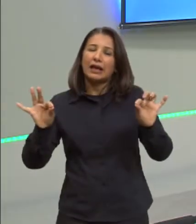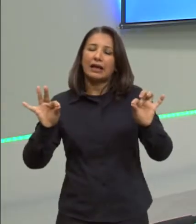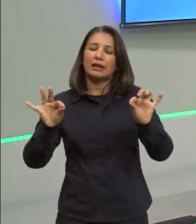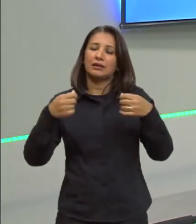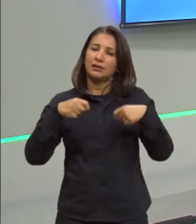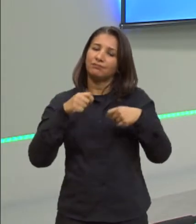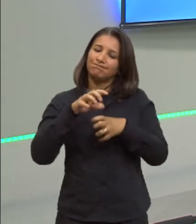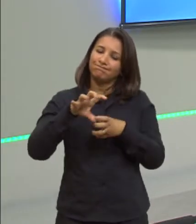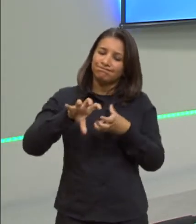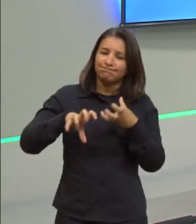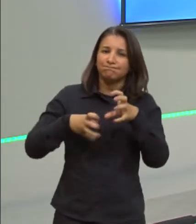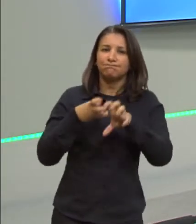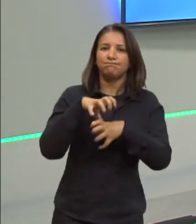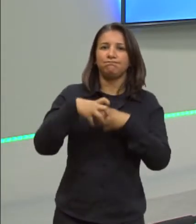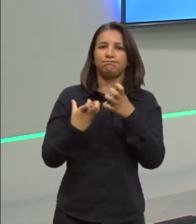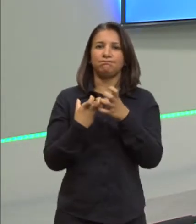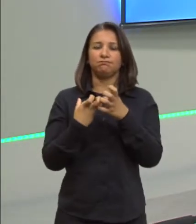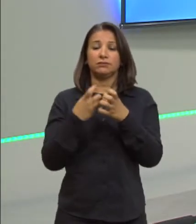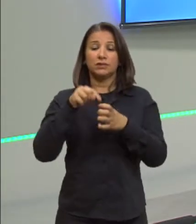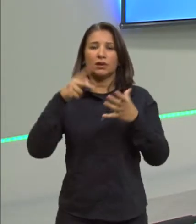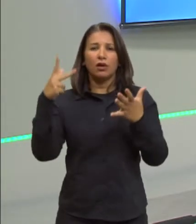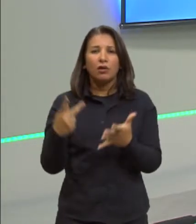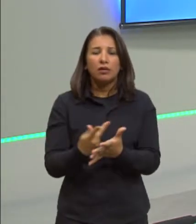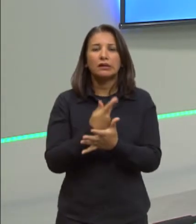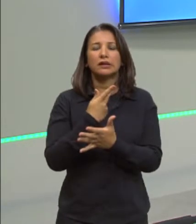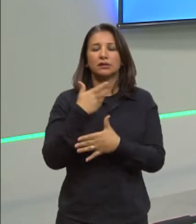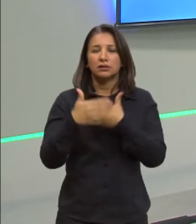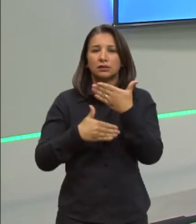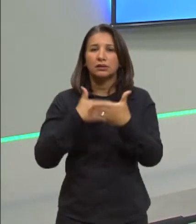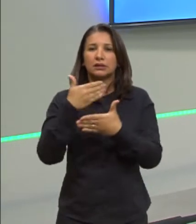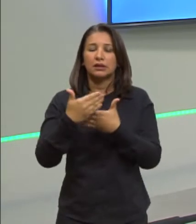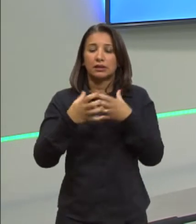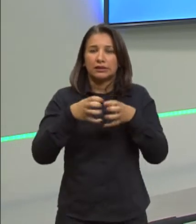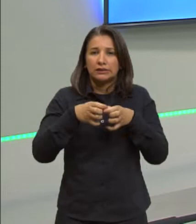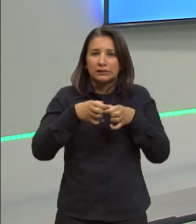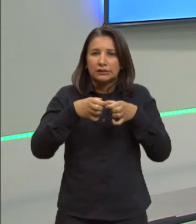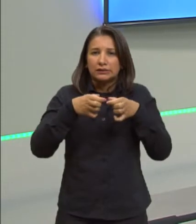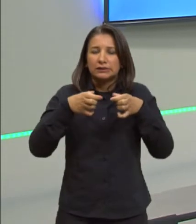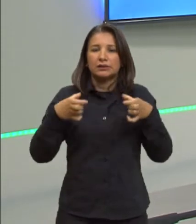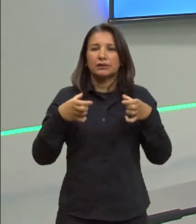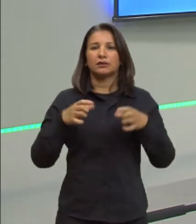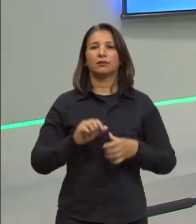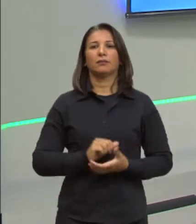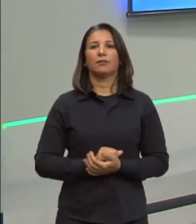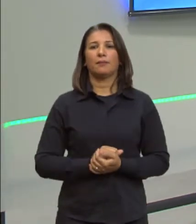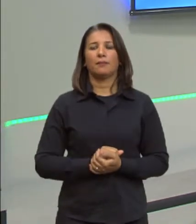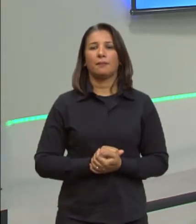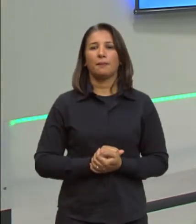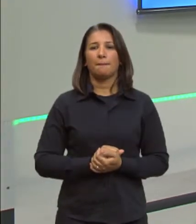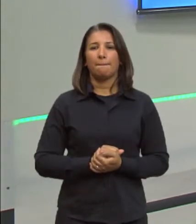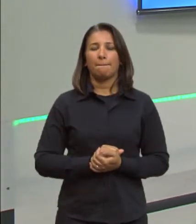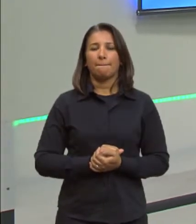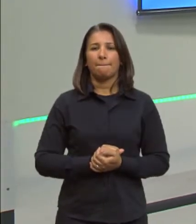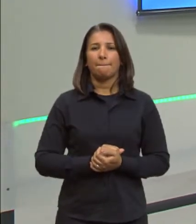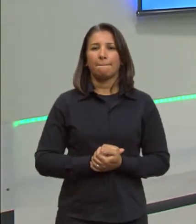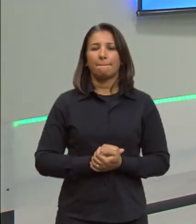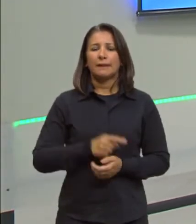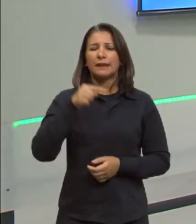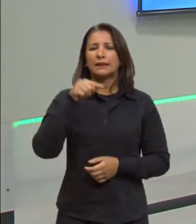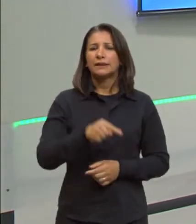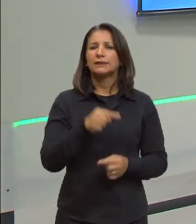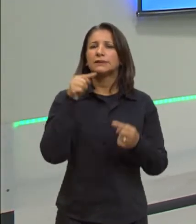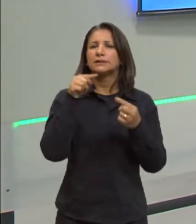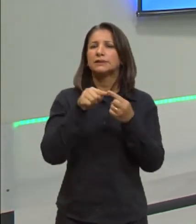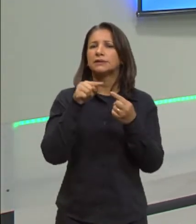Então isso acontece num processo de dilatação. Pode passar, por favor. Esse tipo de